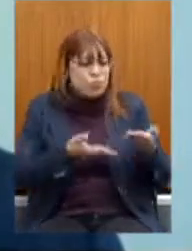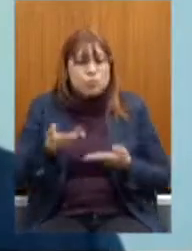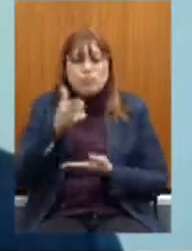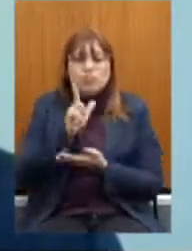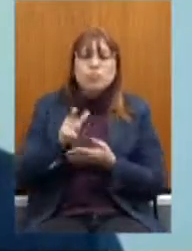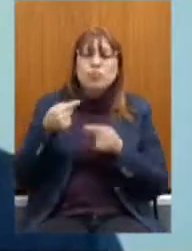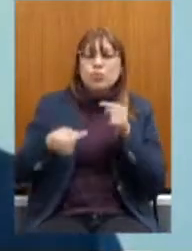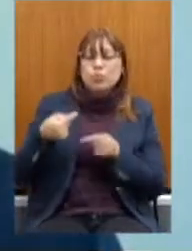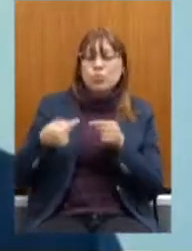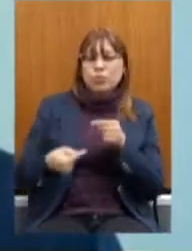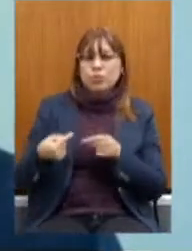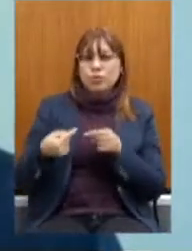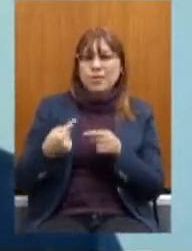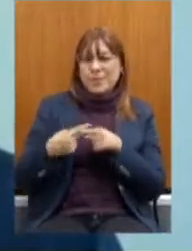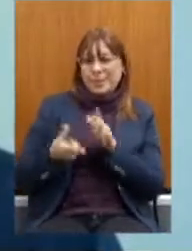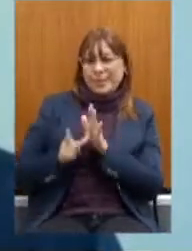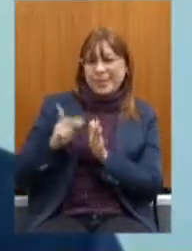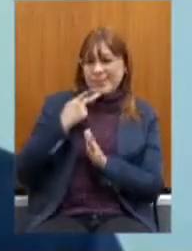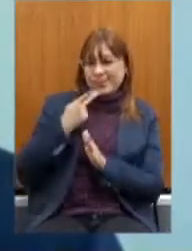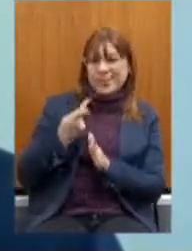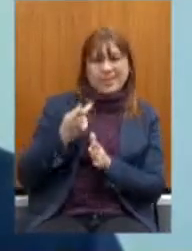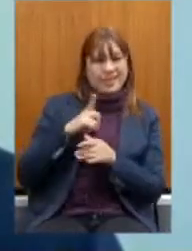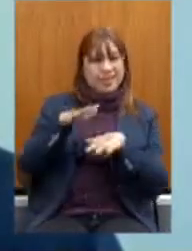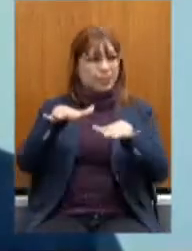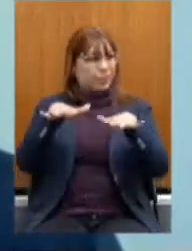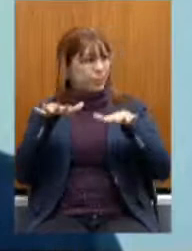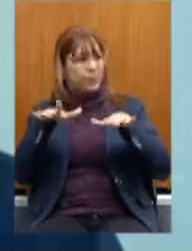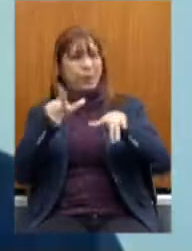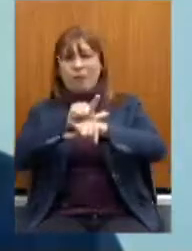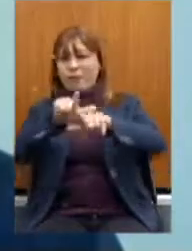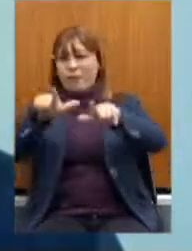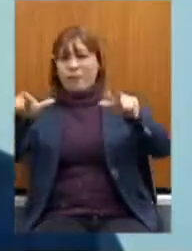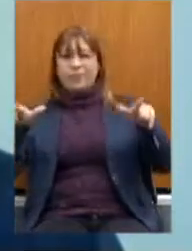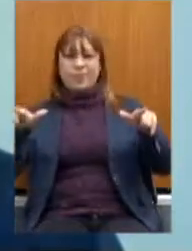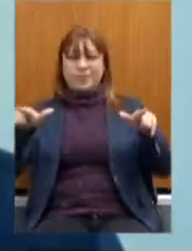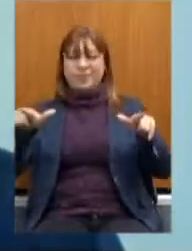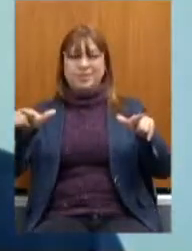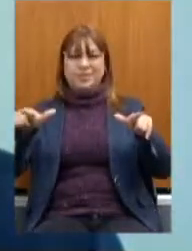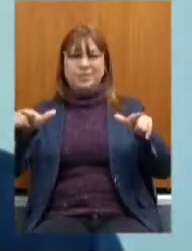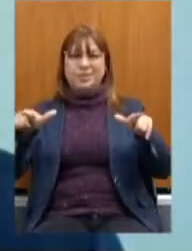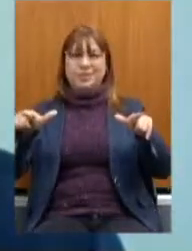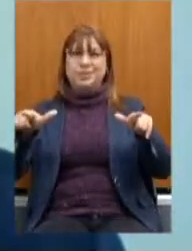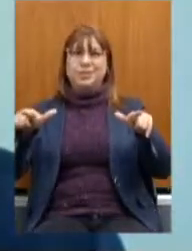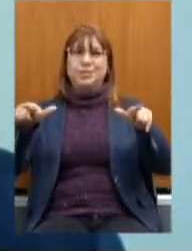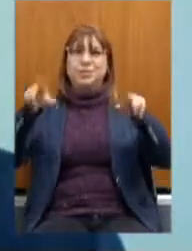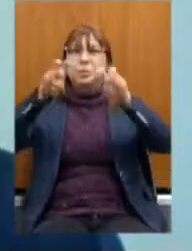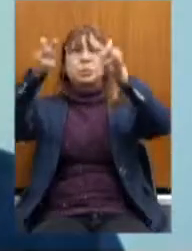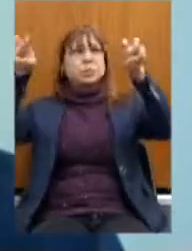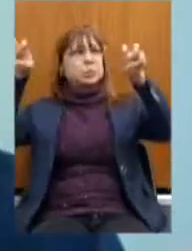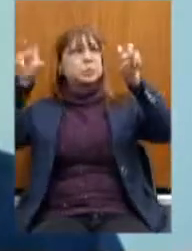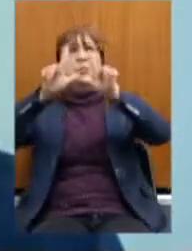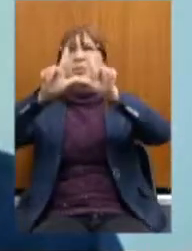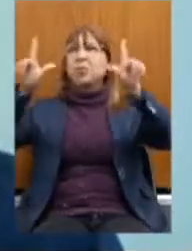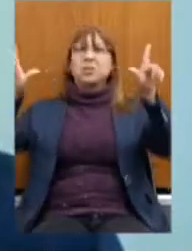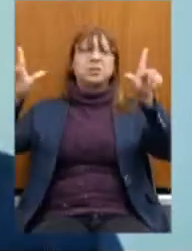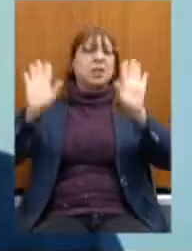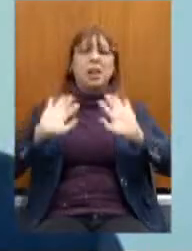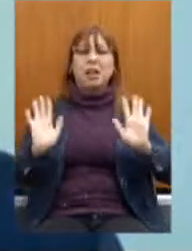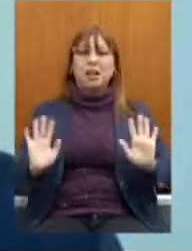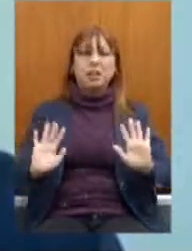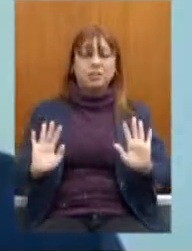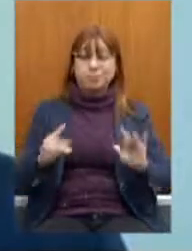Da transmissão O plenário Está vazio As galerias Estão vazias Não há O entendimento Entre os